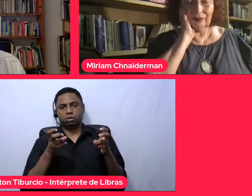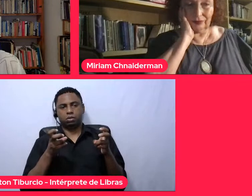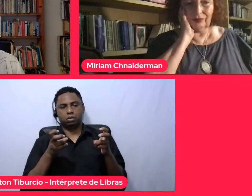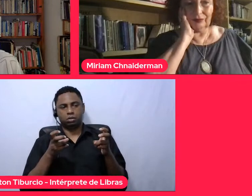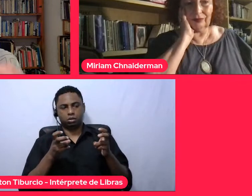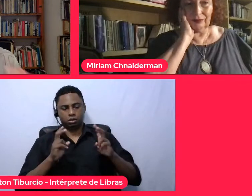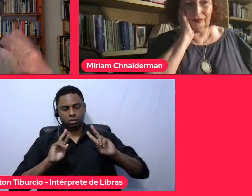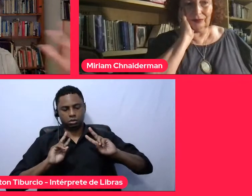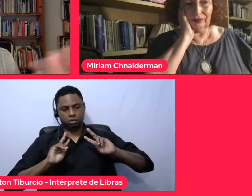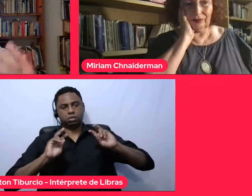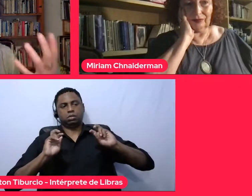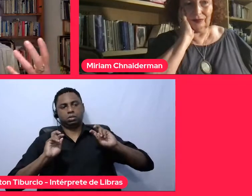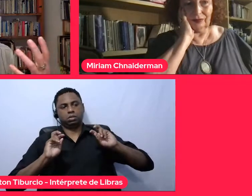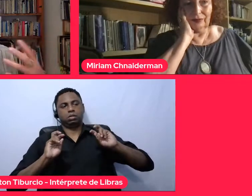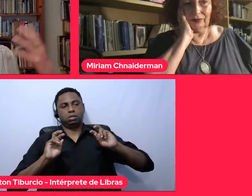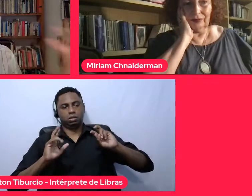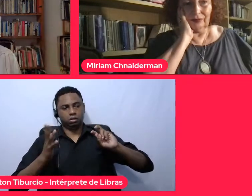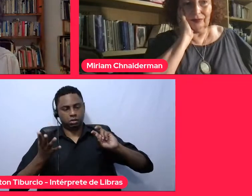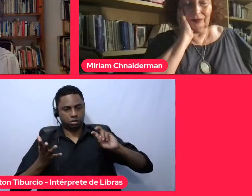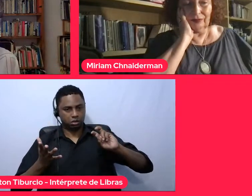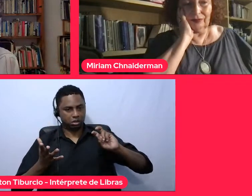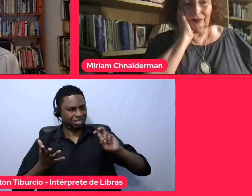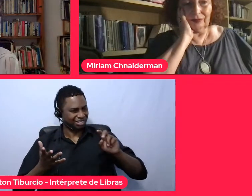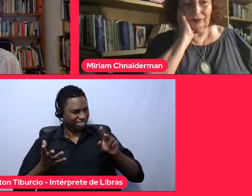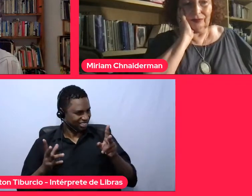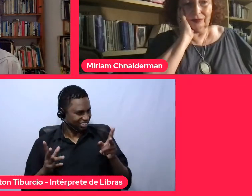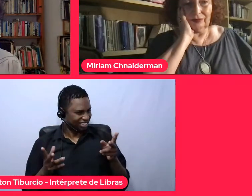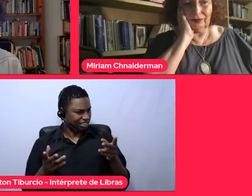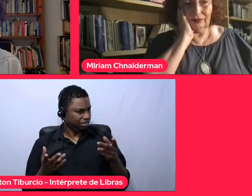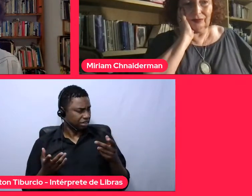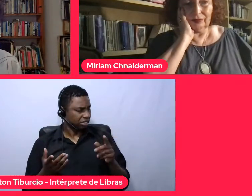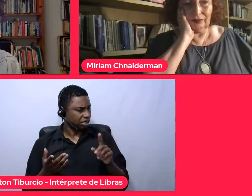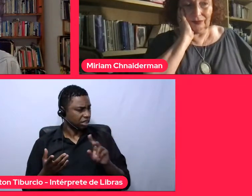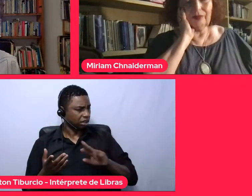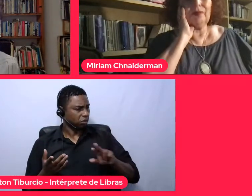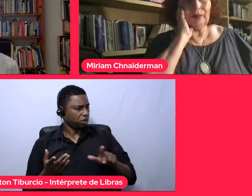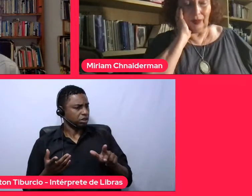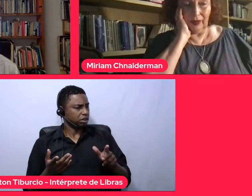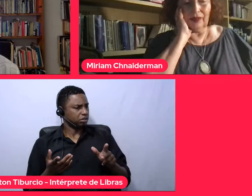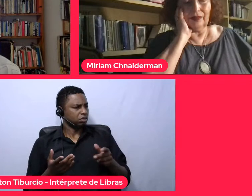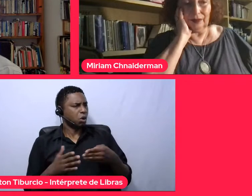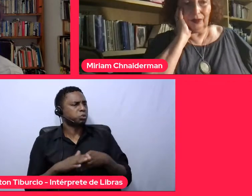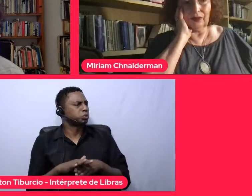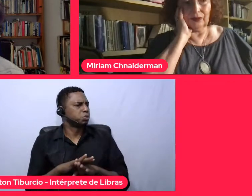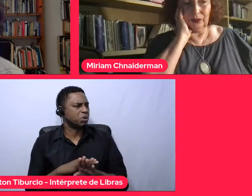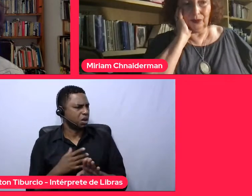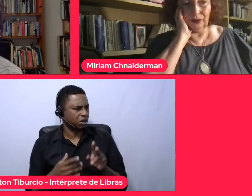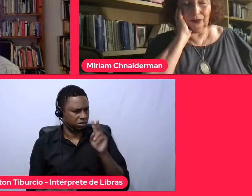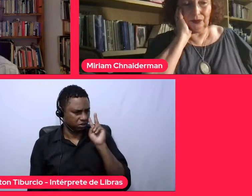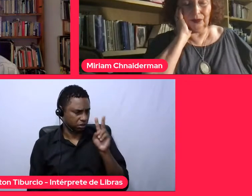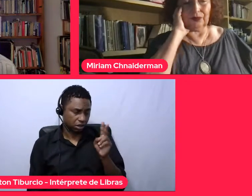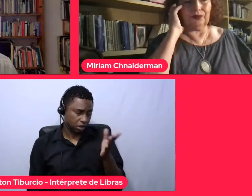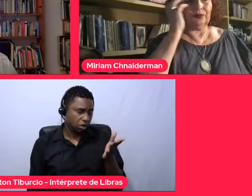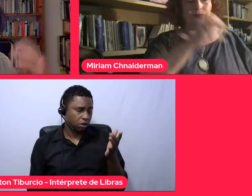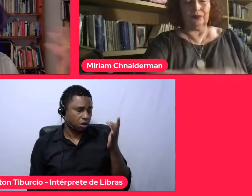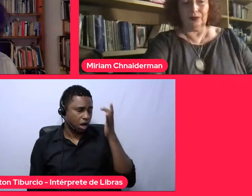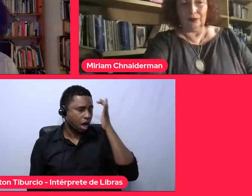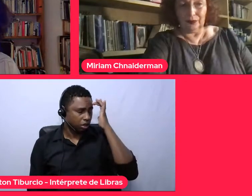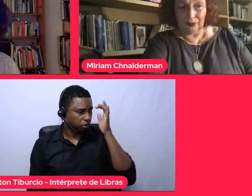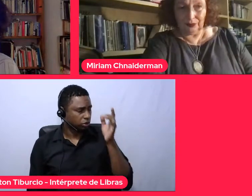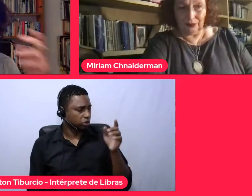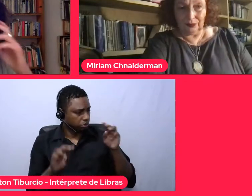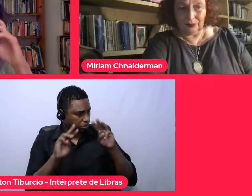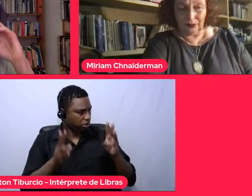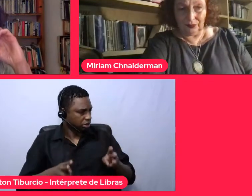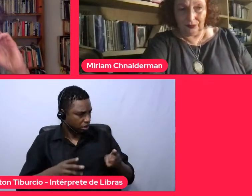isso que você não está acostumado a ver. Então, acho que o museu tem um pouco isso que você estava